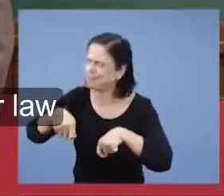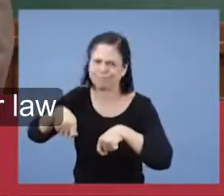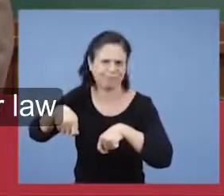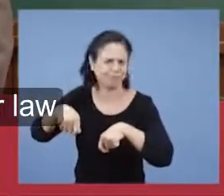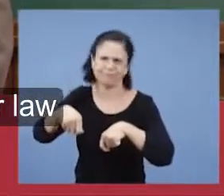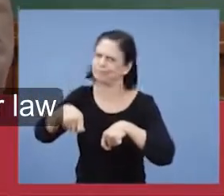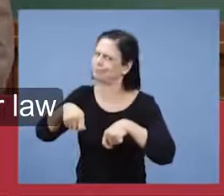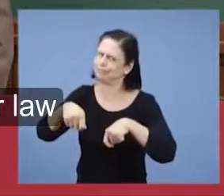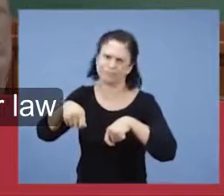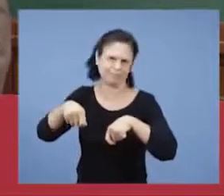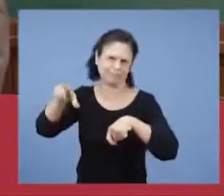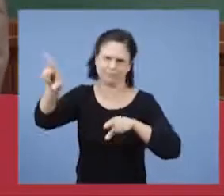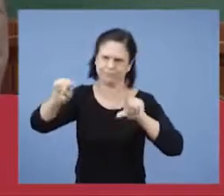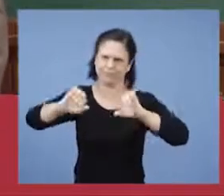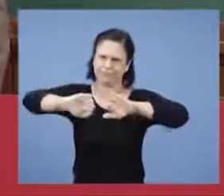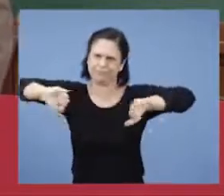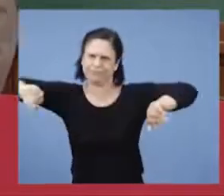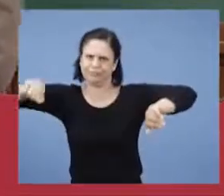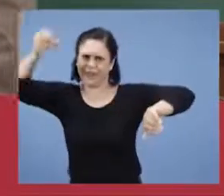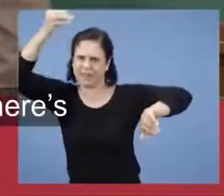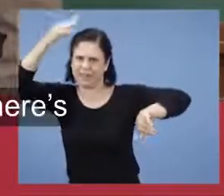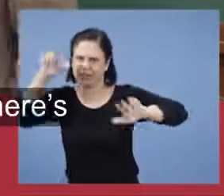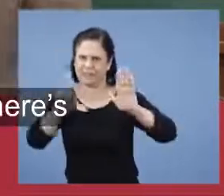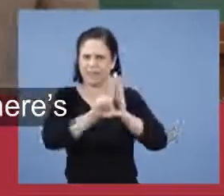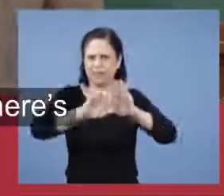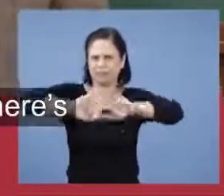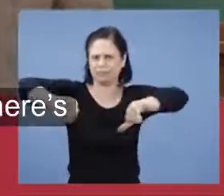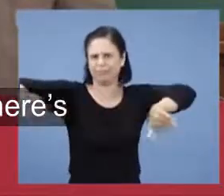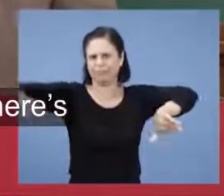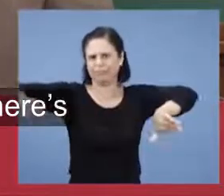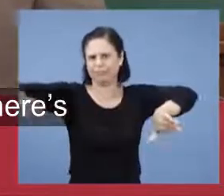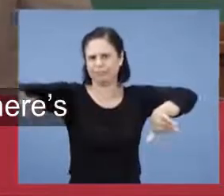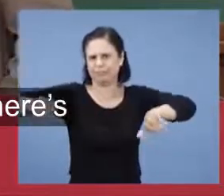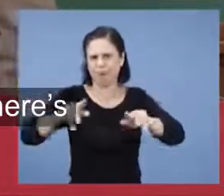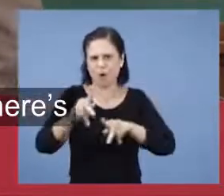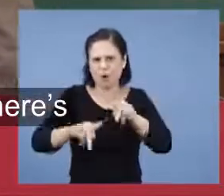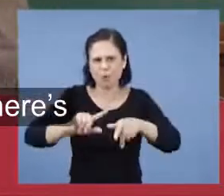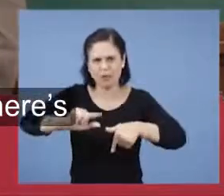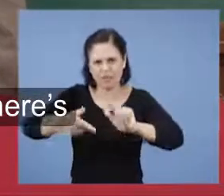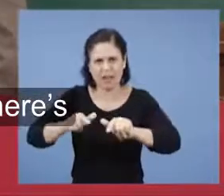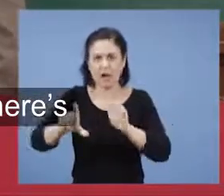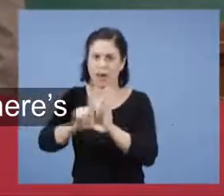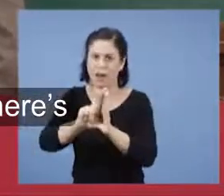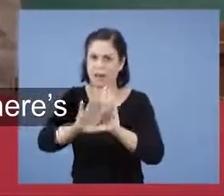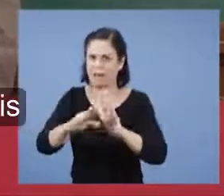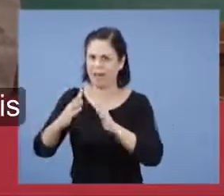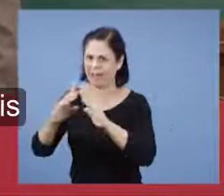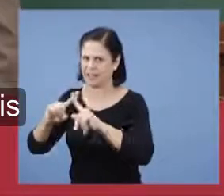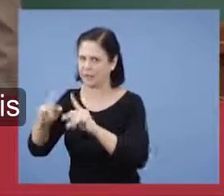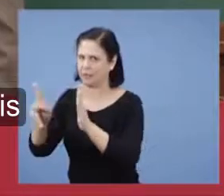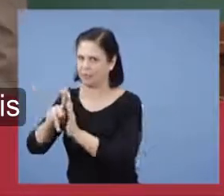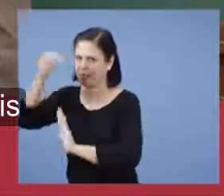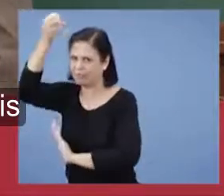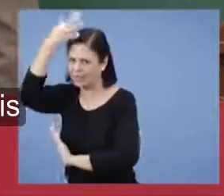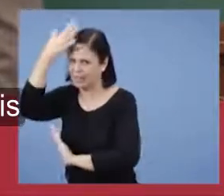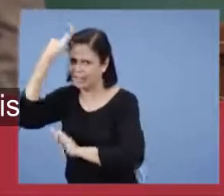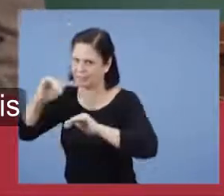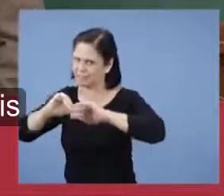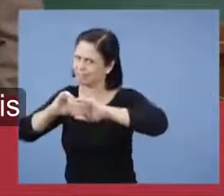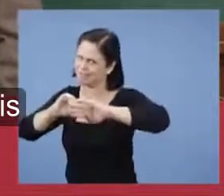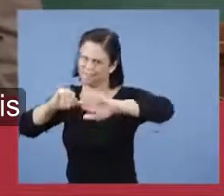Ou é graça ou é lei. Israel está na lei. Tudo bem. A igreja é graça. Ela não tem nada a ver com Israel.